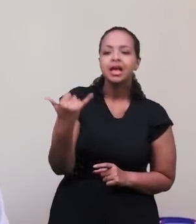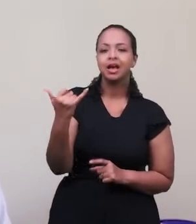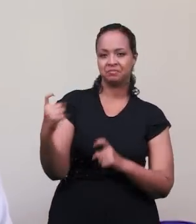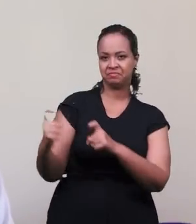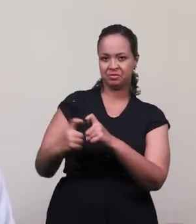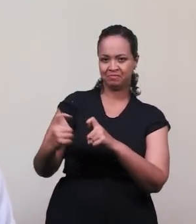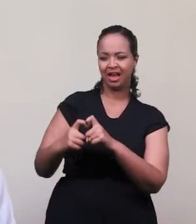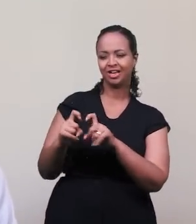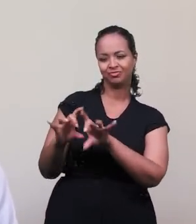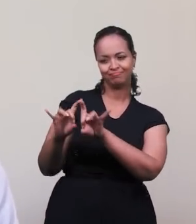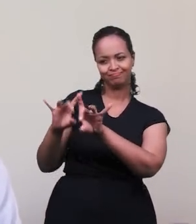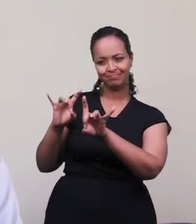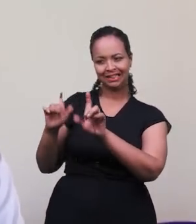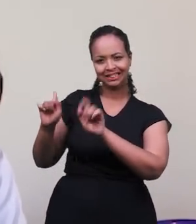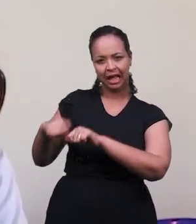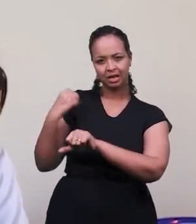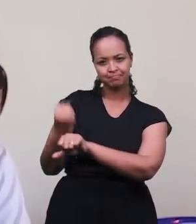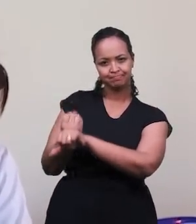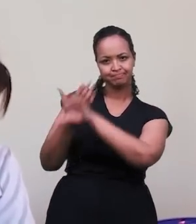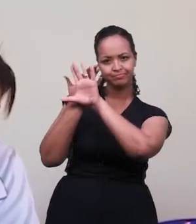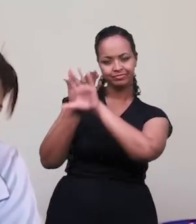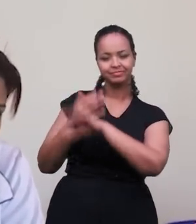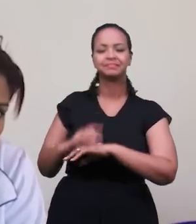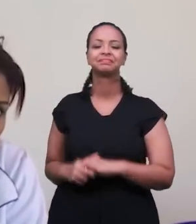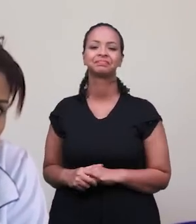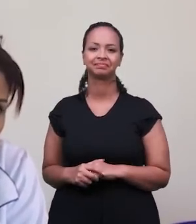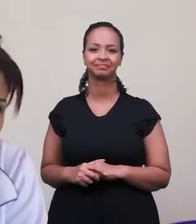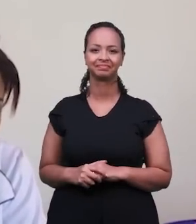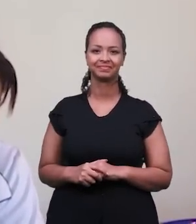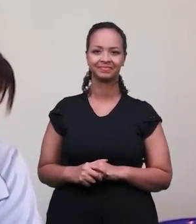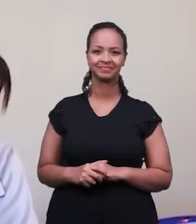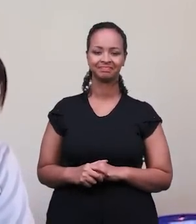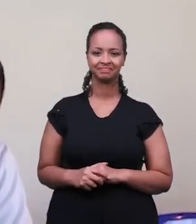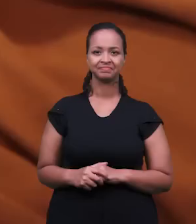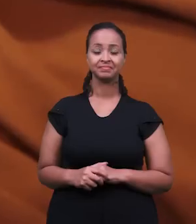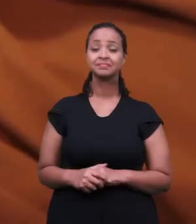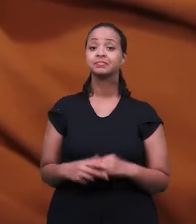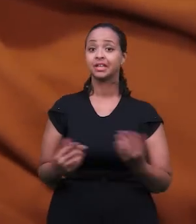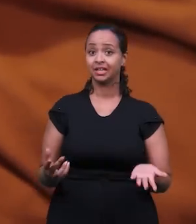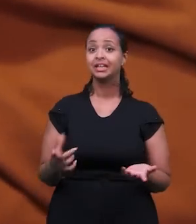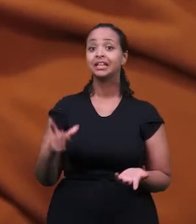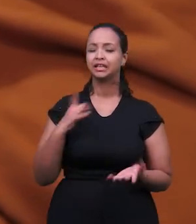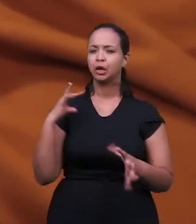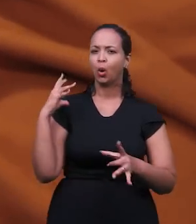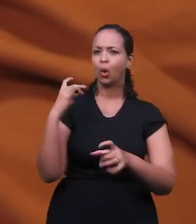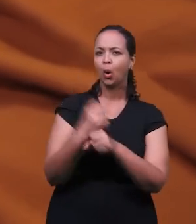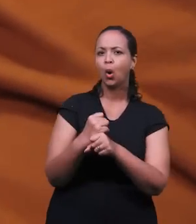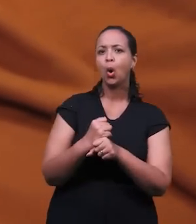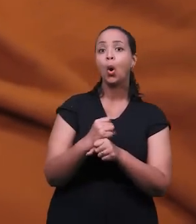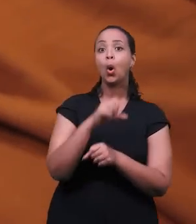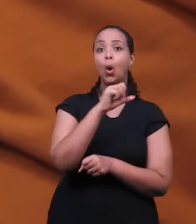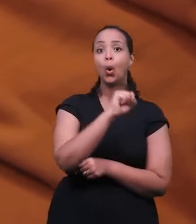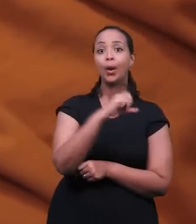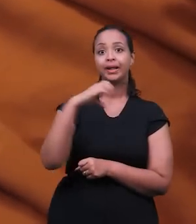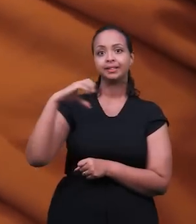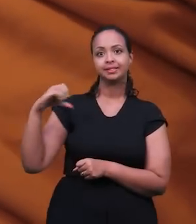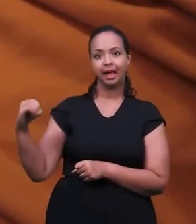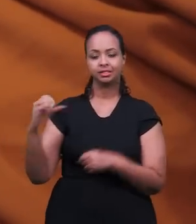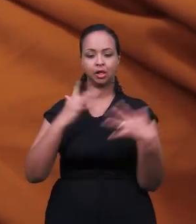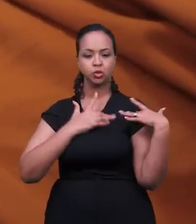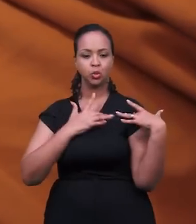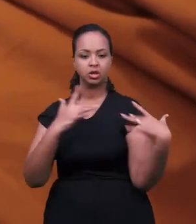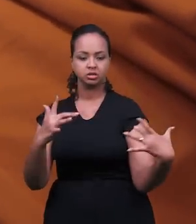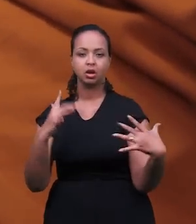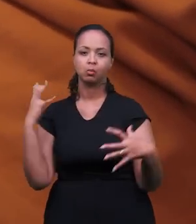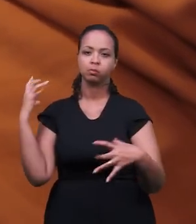vamos estar empenhados nesse trabalho aqui, para a honra, para a glória do nome do Senhor. Ao todo, são mais de 80 doações que